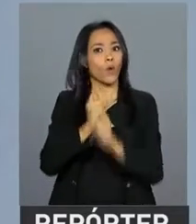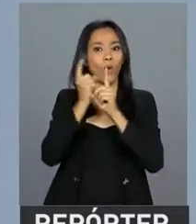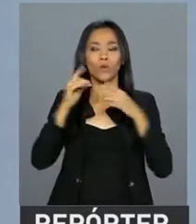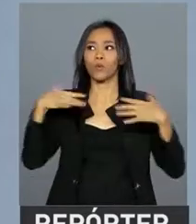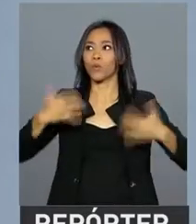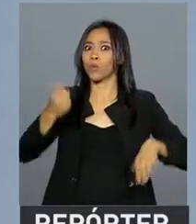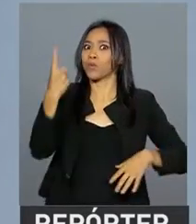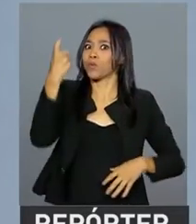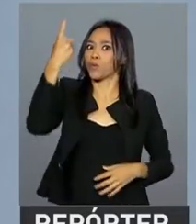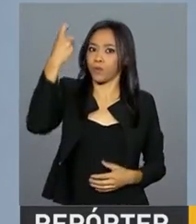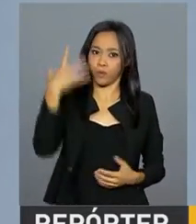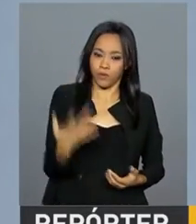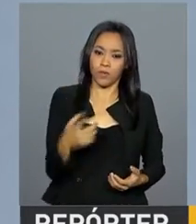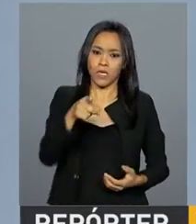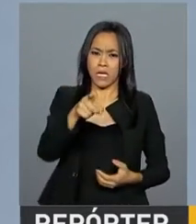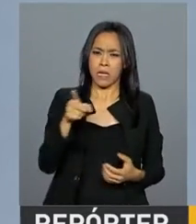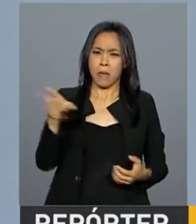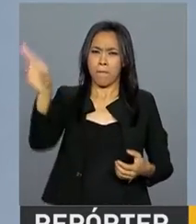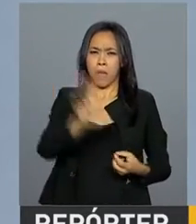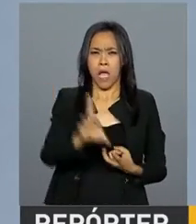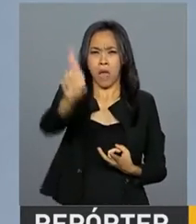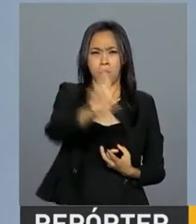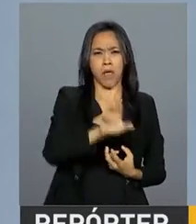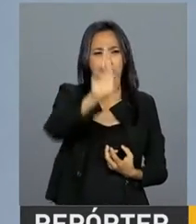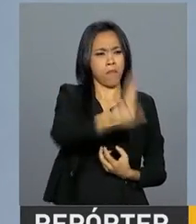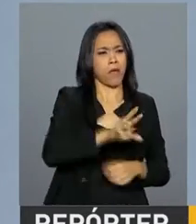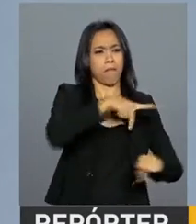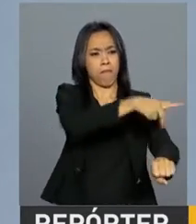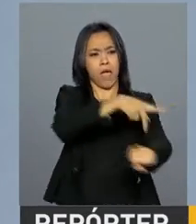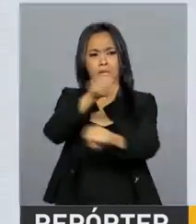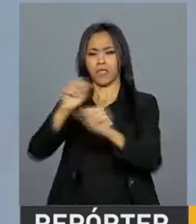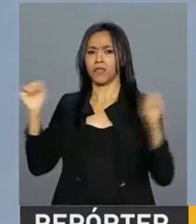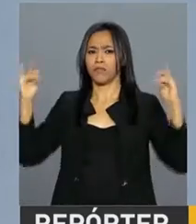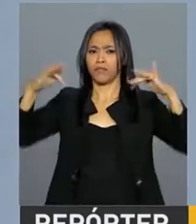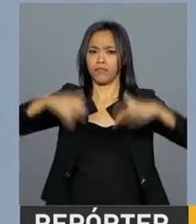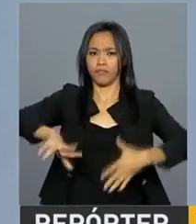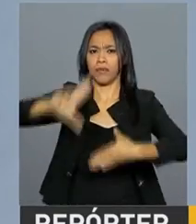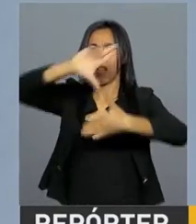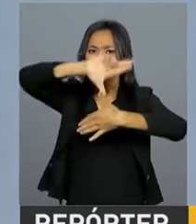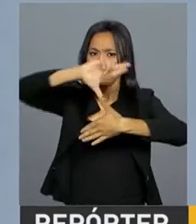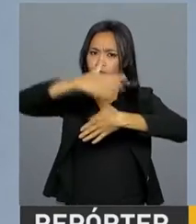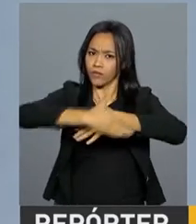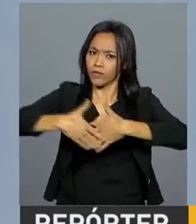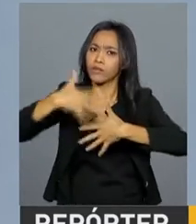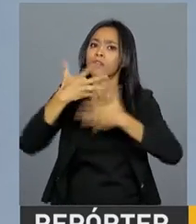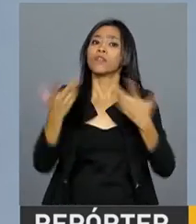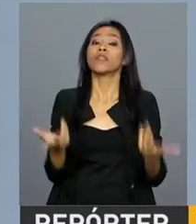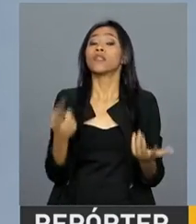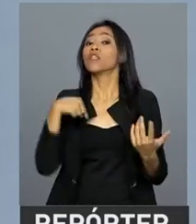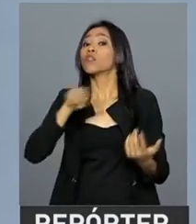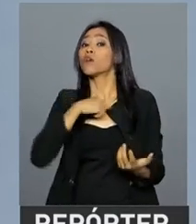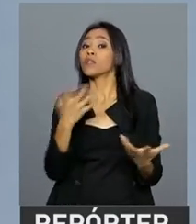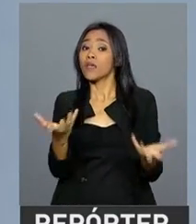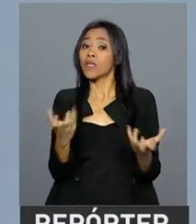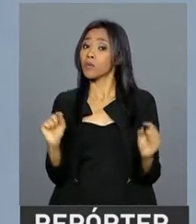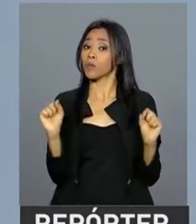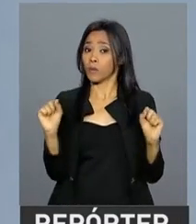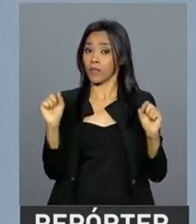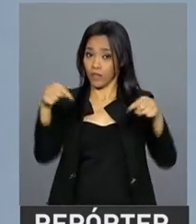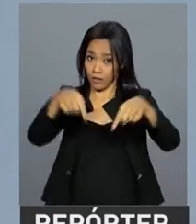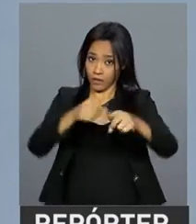Estão presentes todos os países latino-americanos aqui e o que nós queremos? Nós queremos